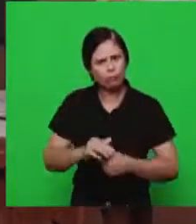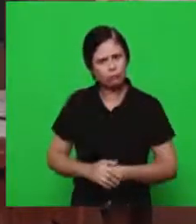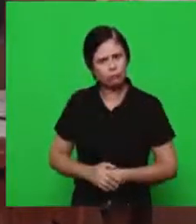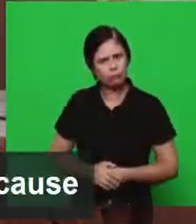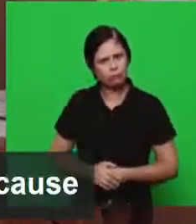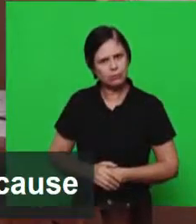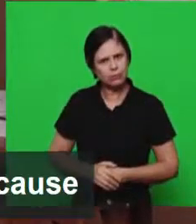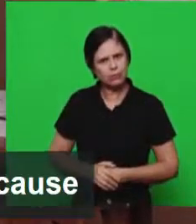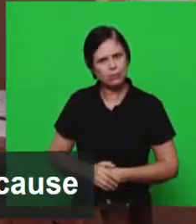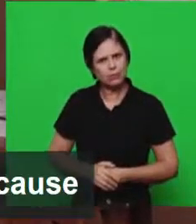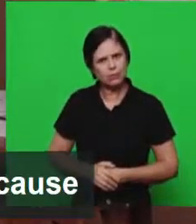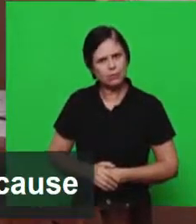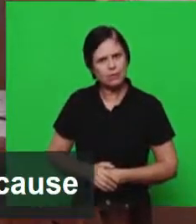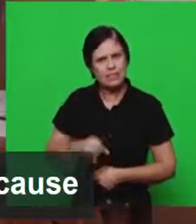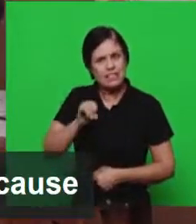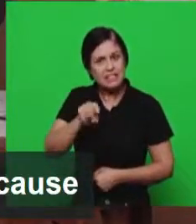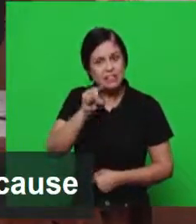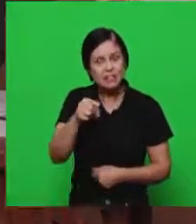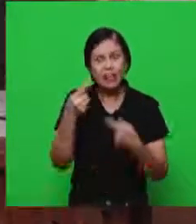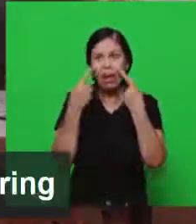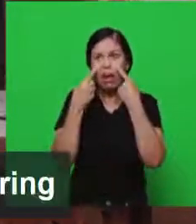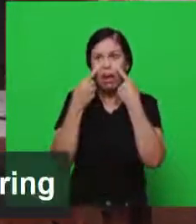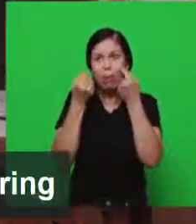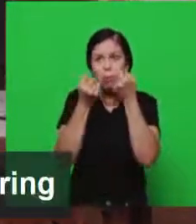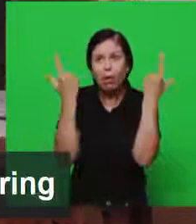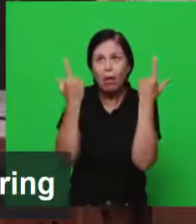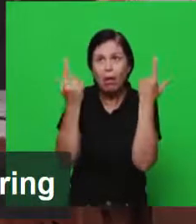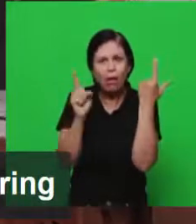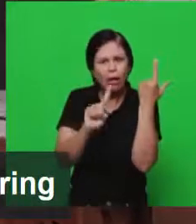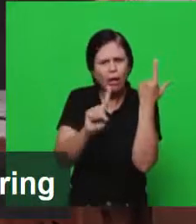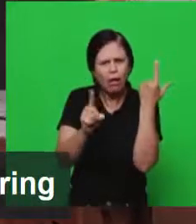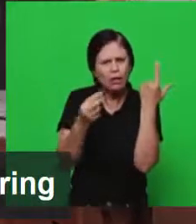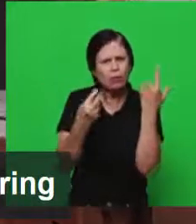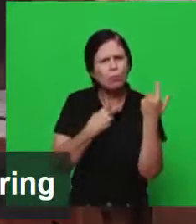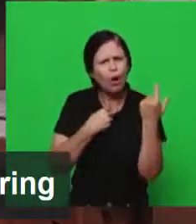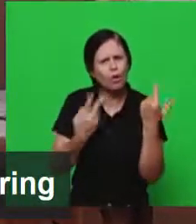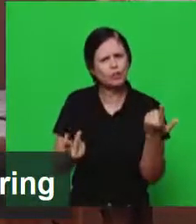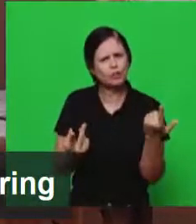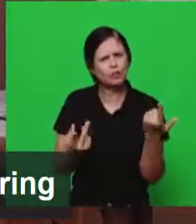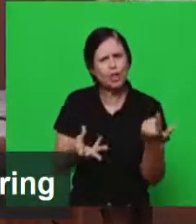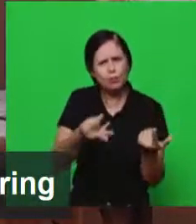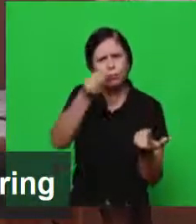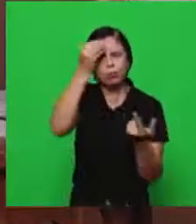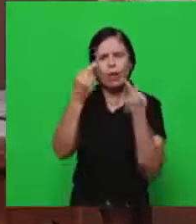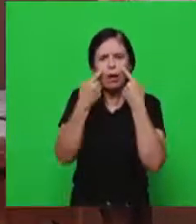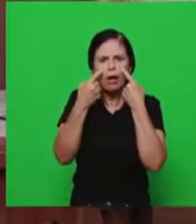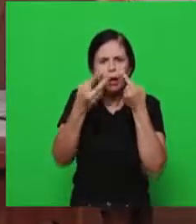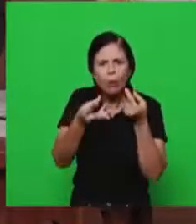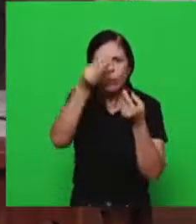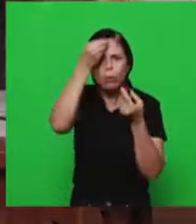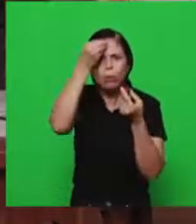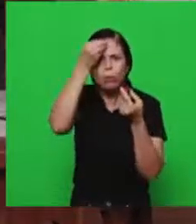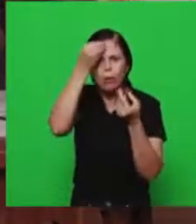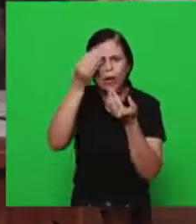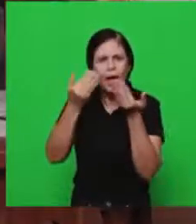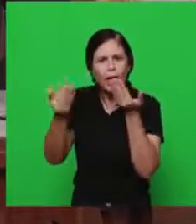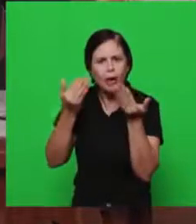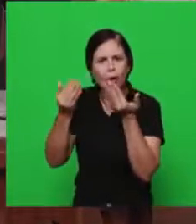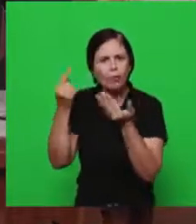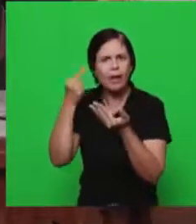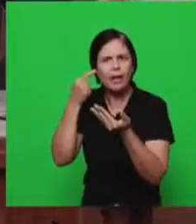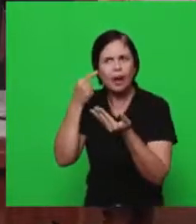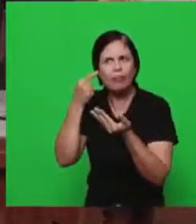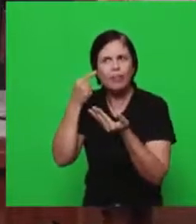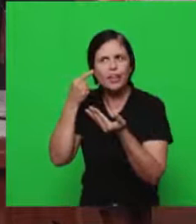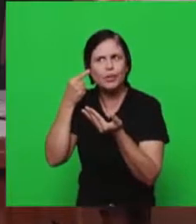agora seu e também se ouviu não vai entender porque os ouvidos estão agravados estão tapados para